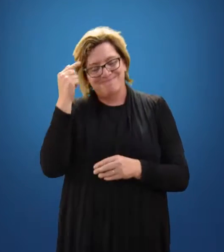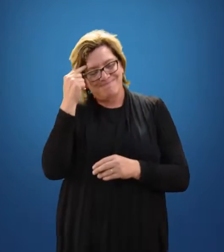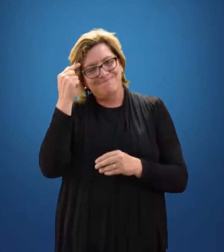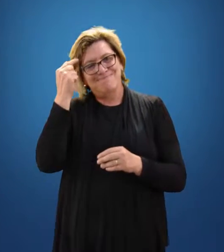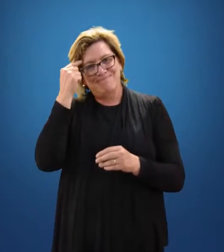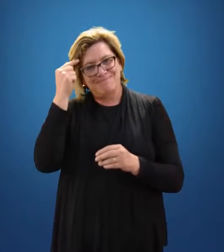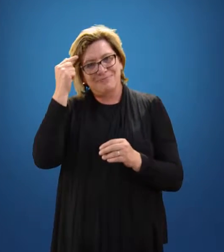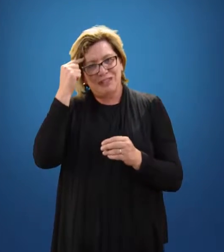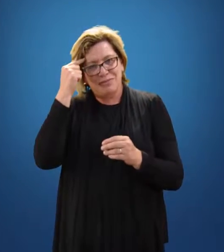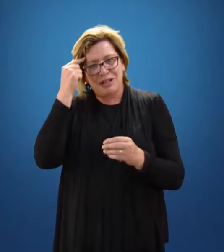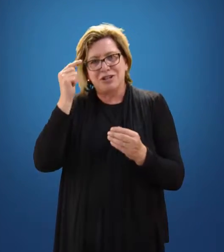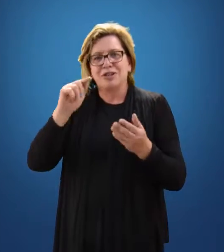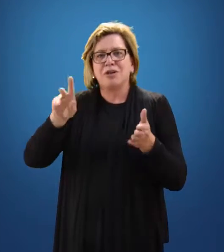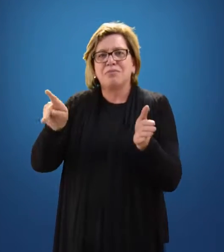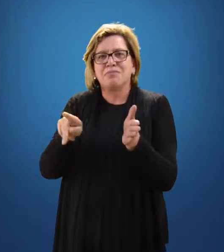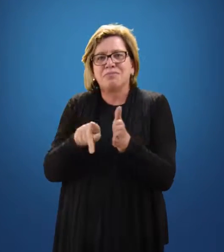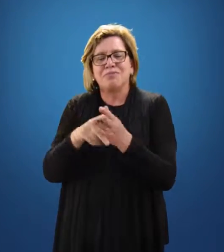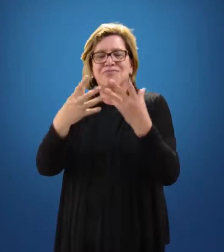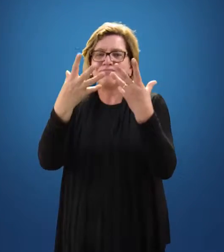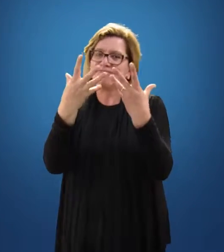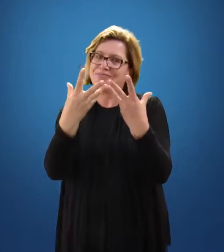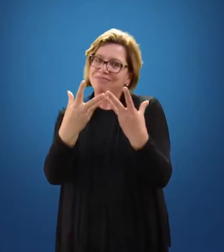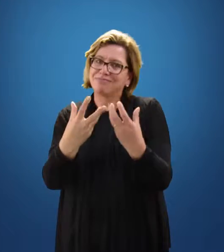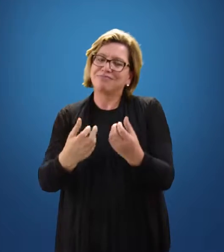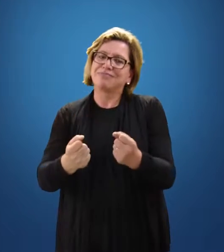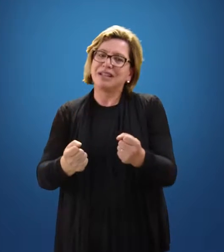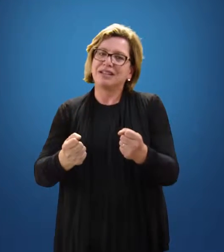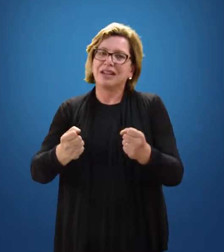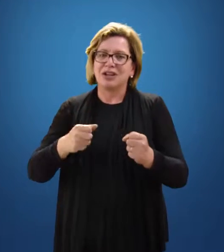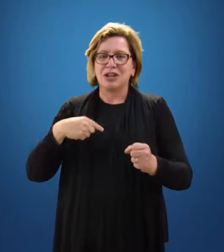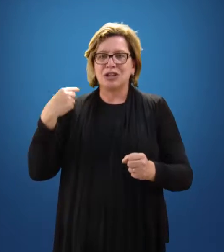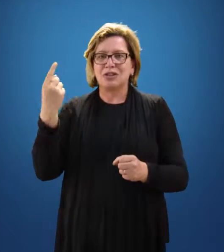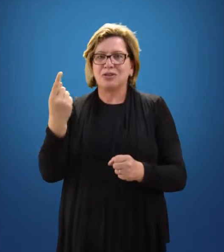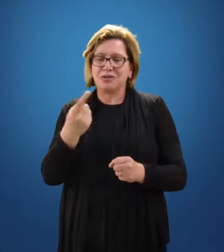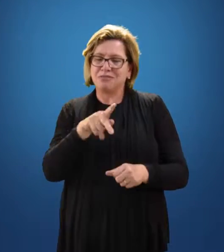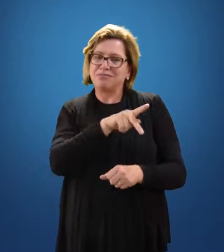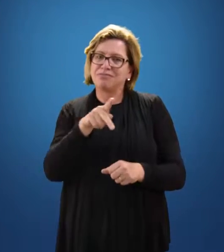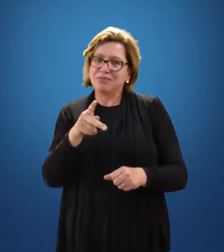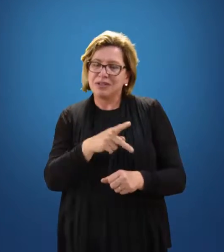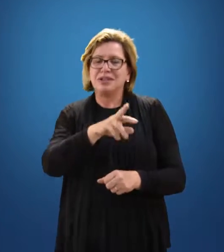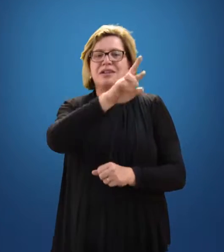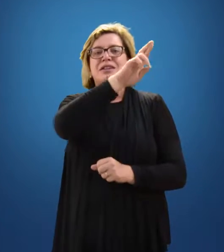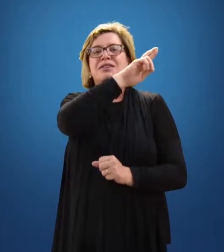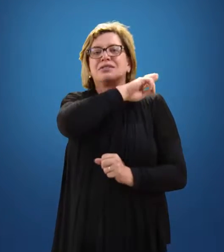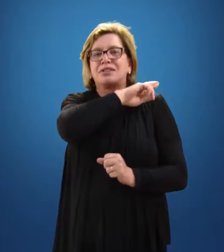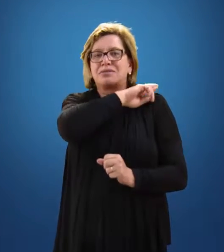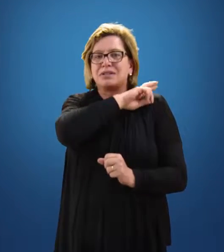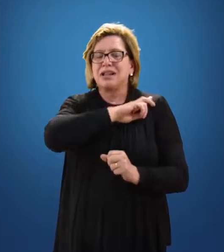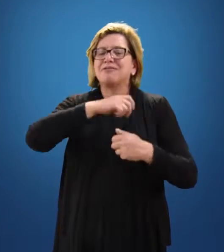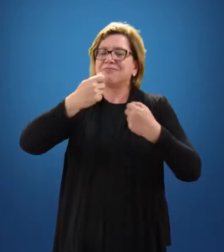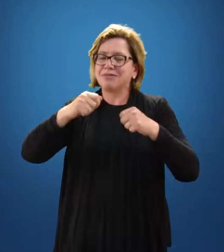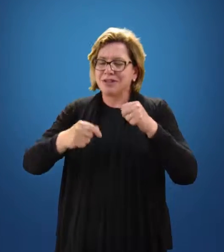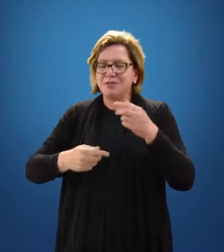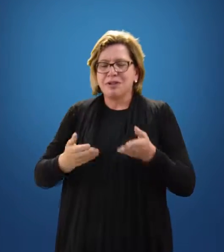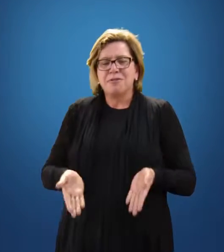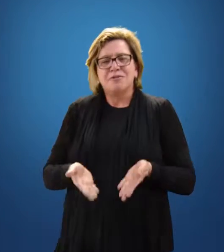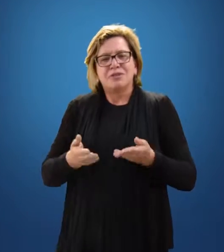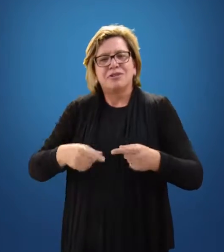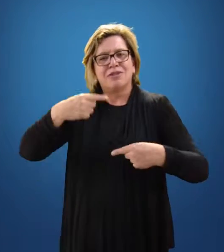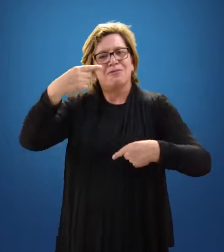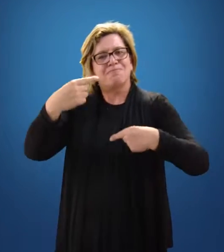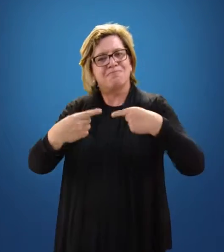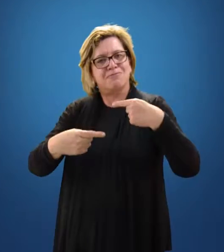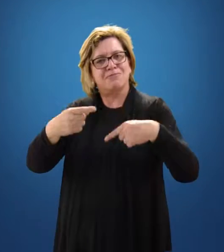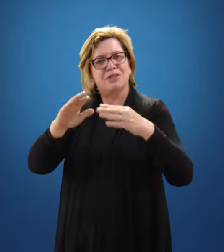sobre tolerância da diversidade. E é o nosso papel incrementar essa discussão da